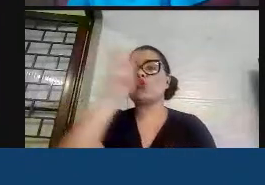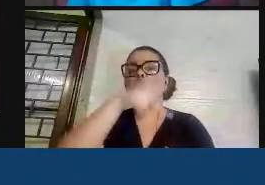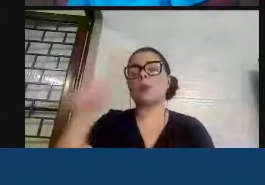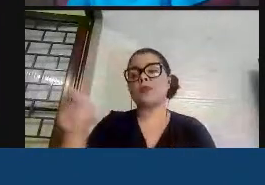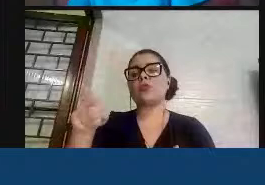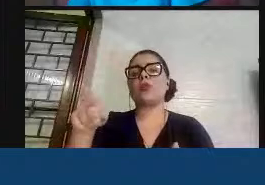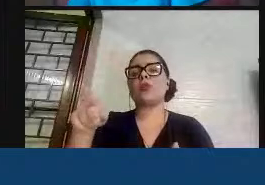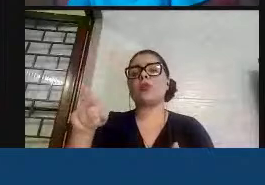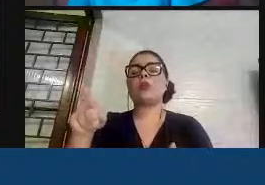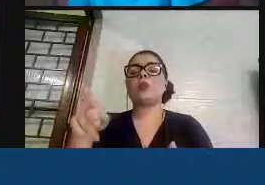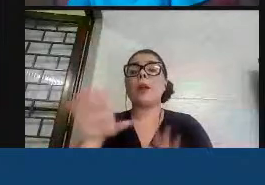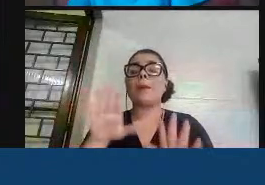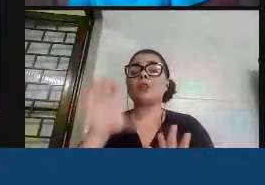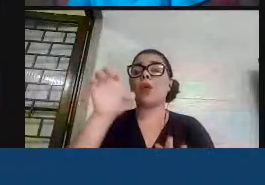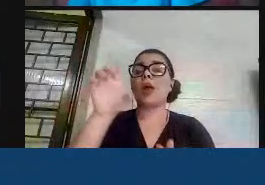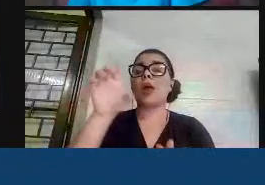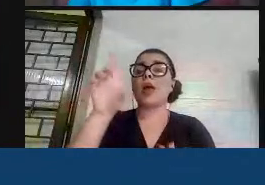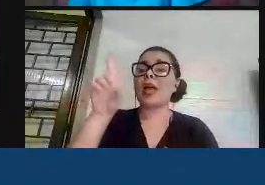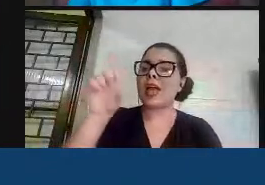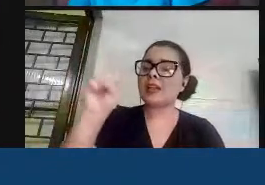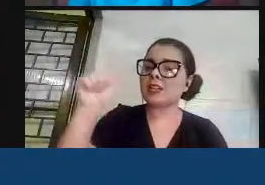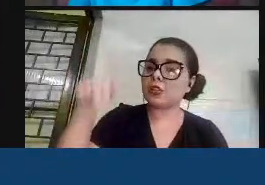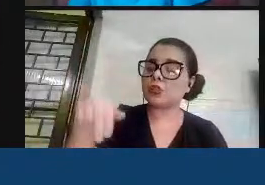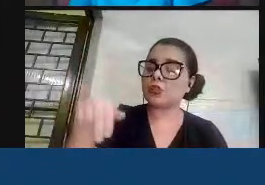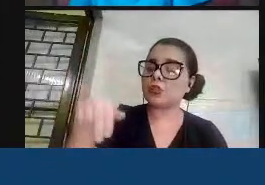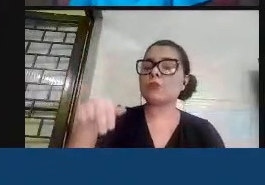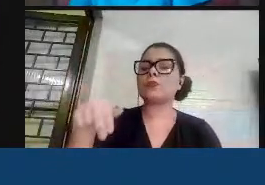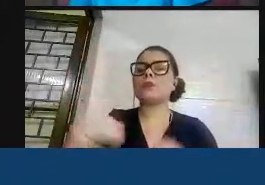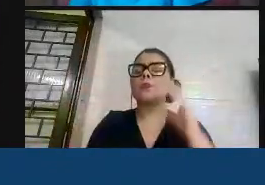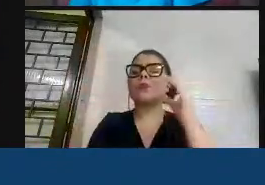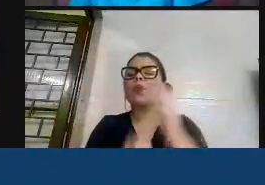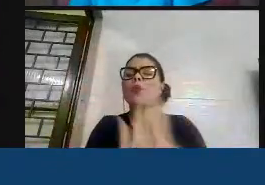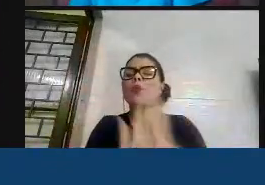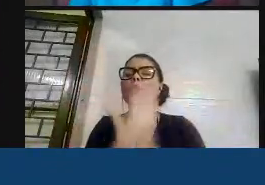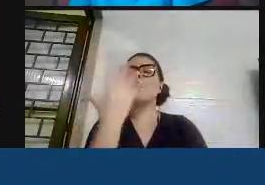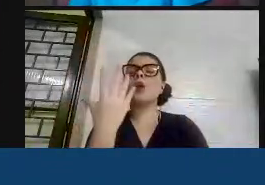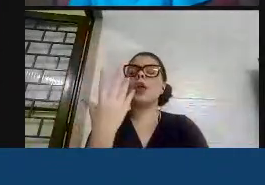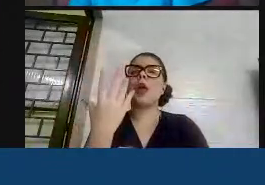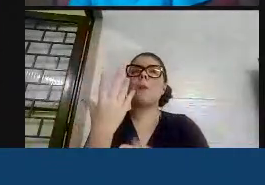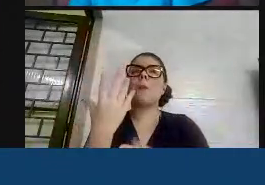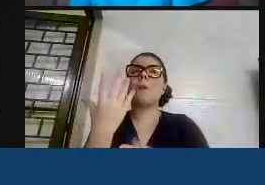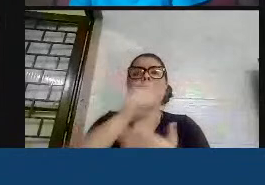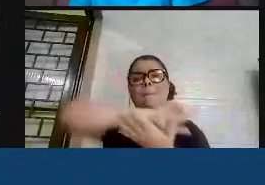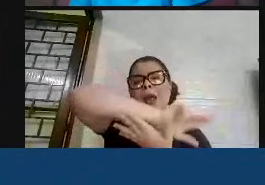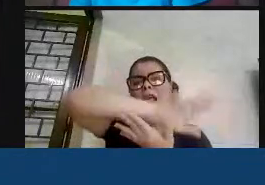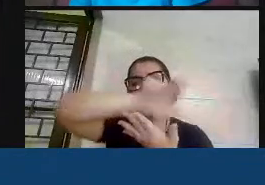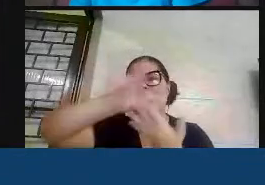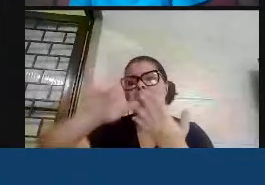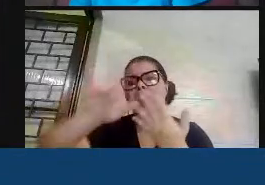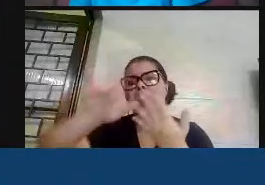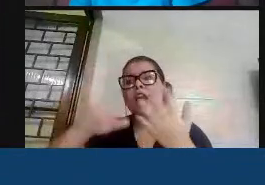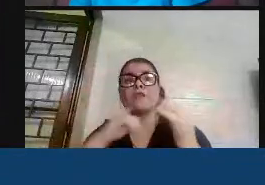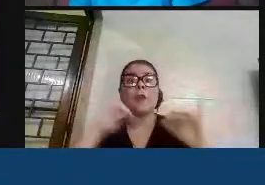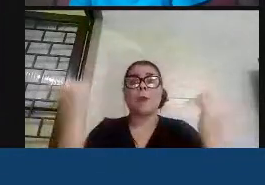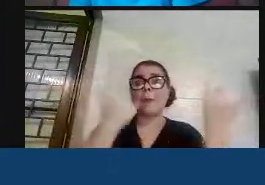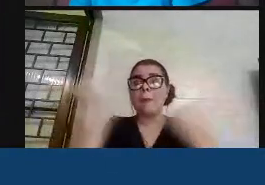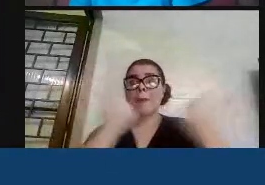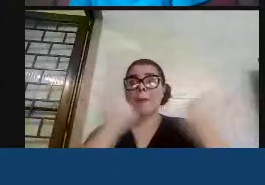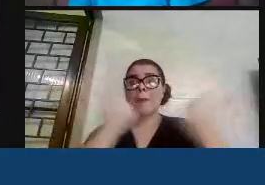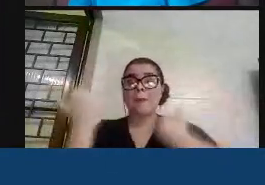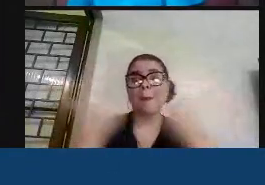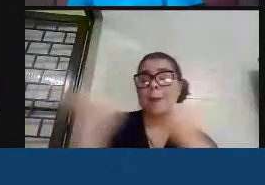entre outros, mas o Edson Urubatã criou um um leque de informações, me informando diversos cursos